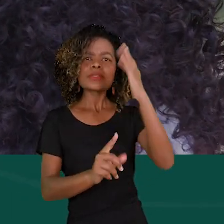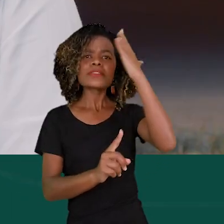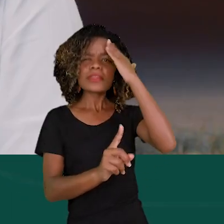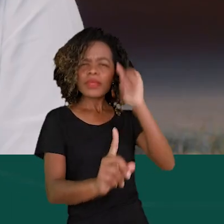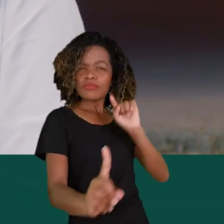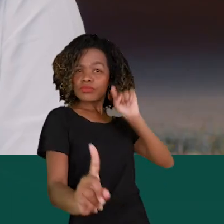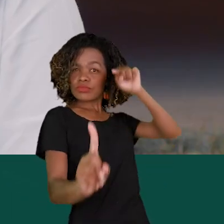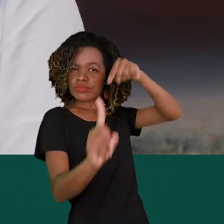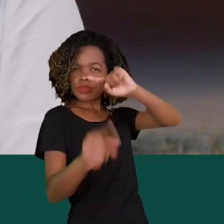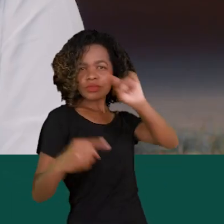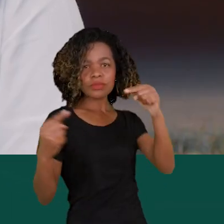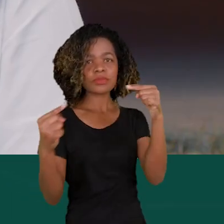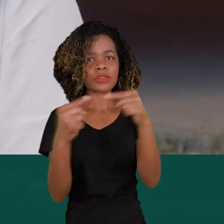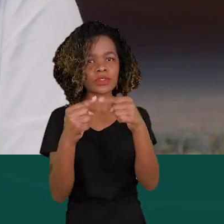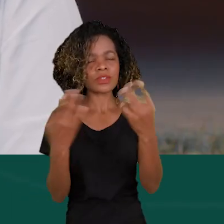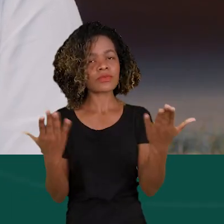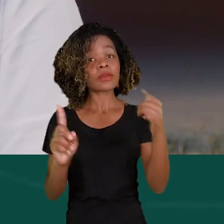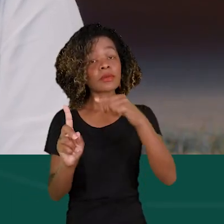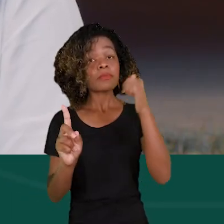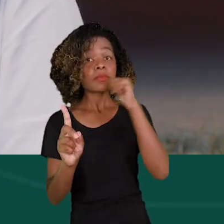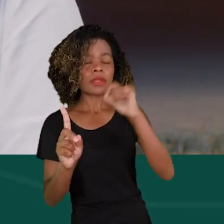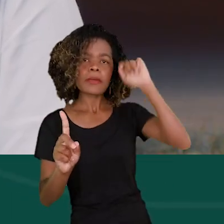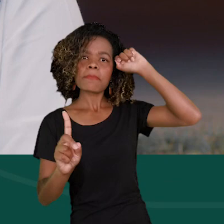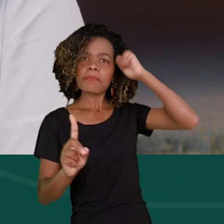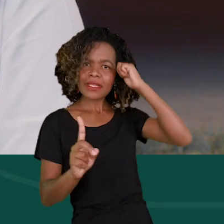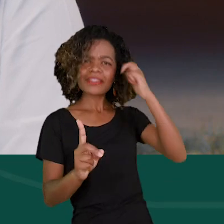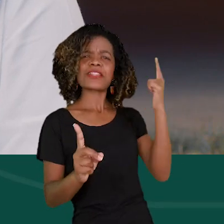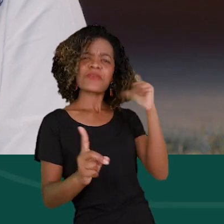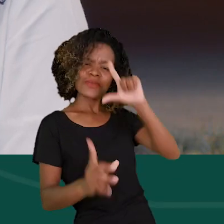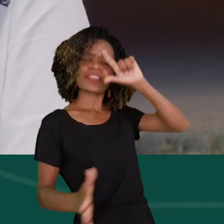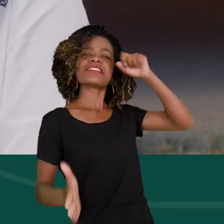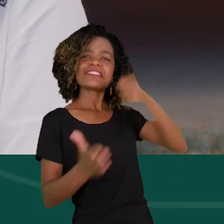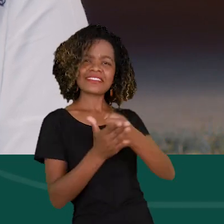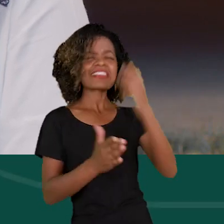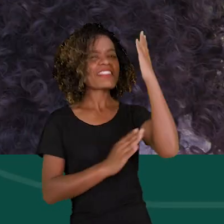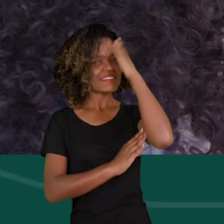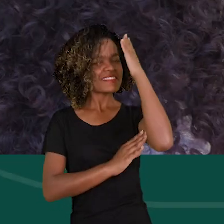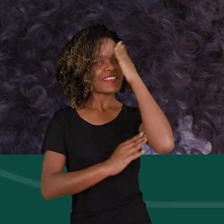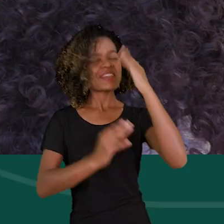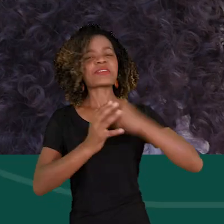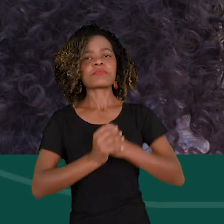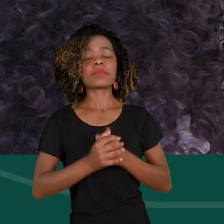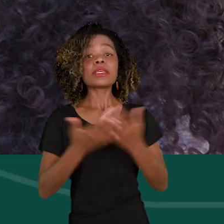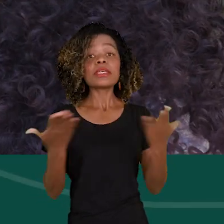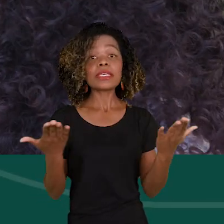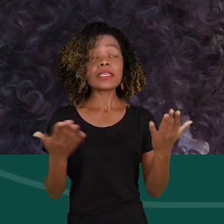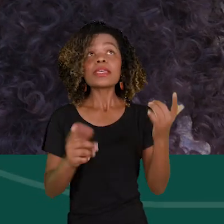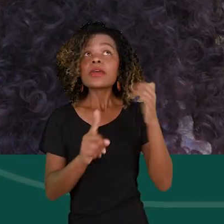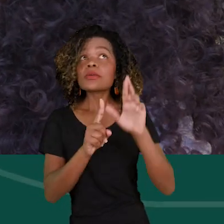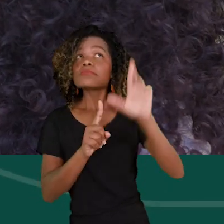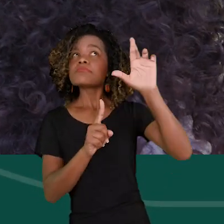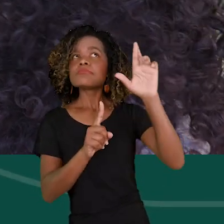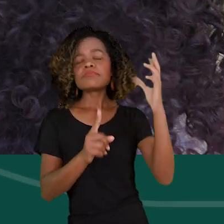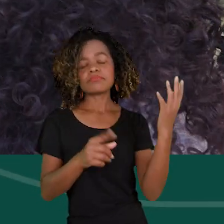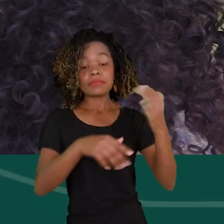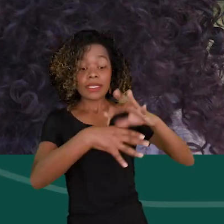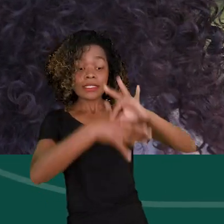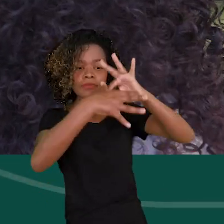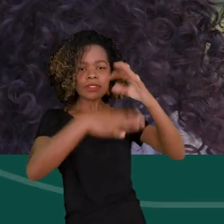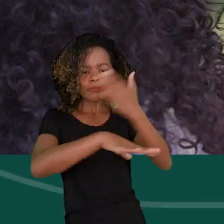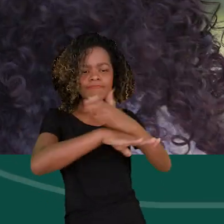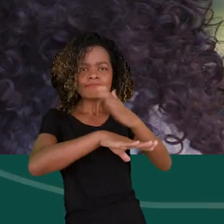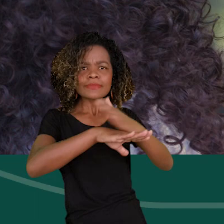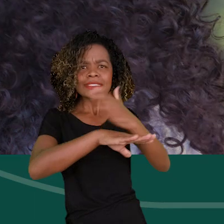quer chegar. Eu acho que a mulher preta é uma mulher decidida e ela sabe onde ela quer chegar. E ser trainee era uma coisa muito